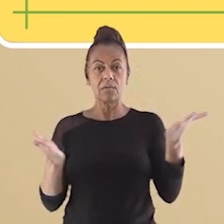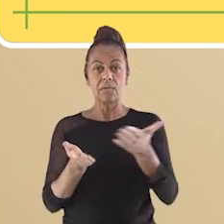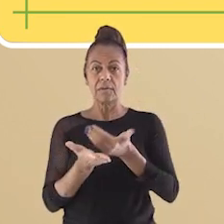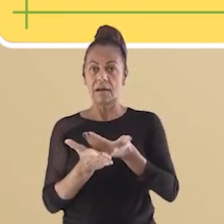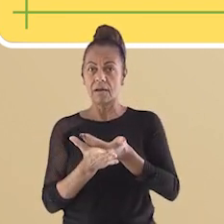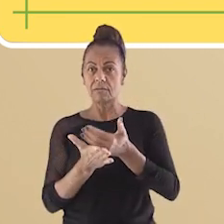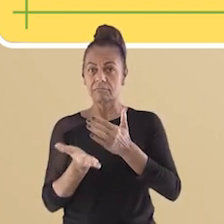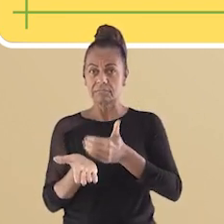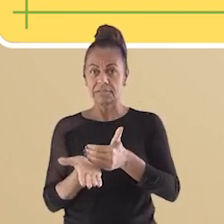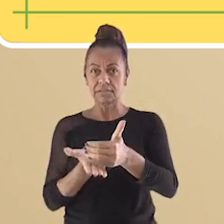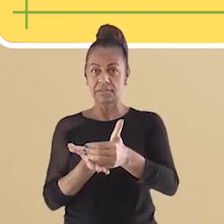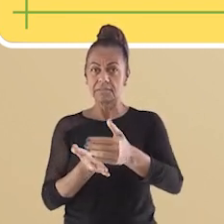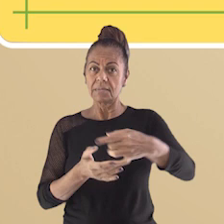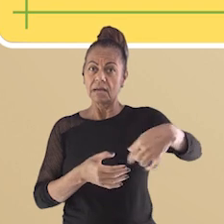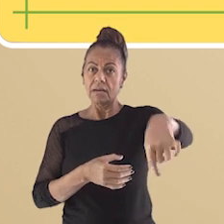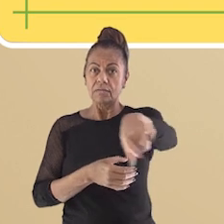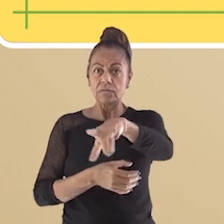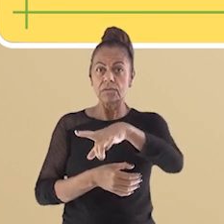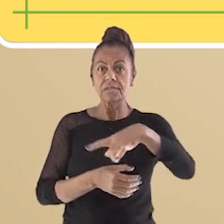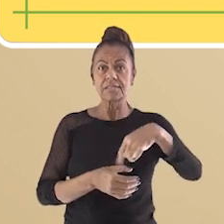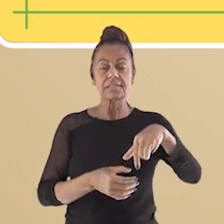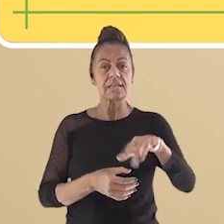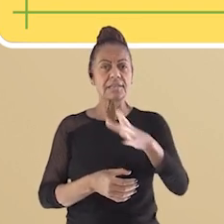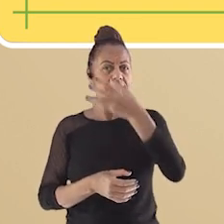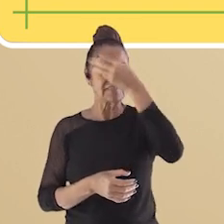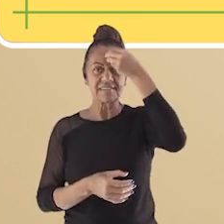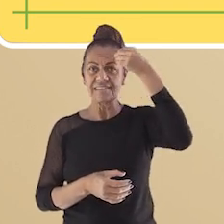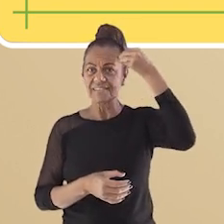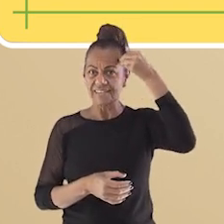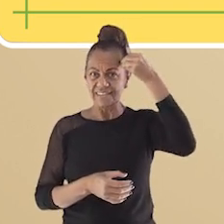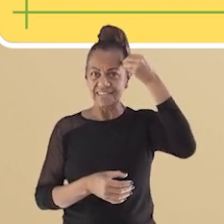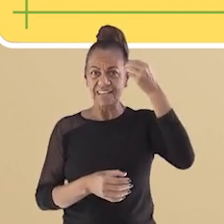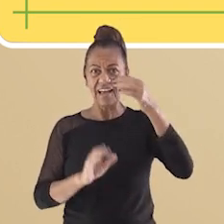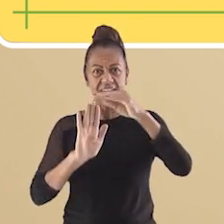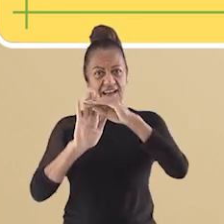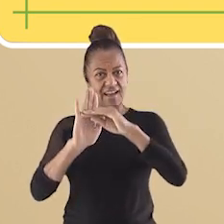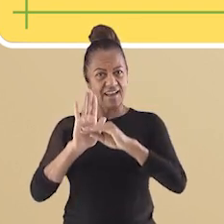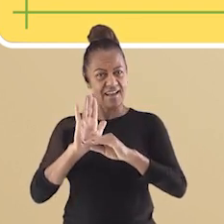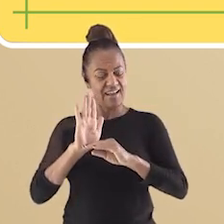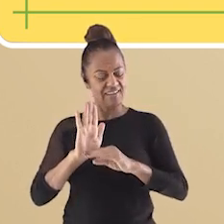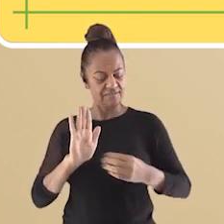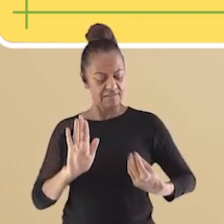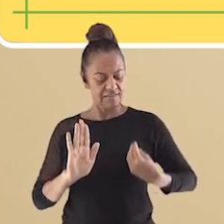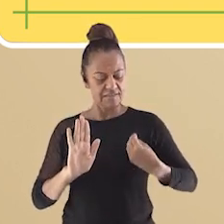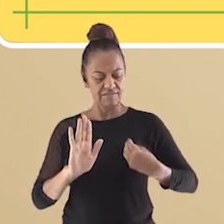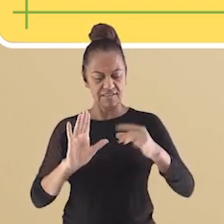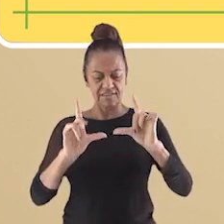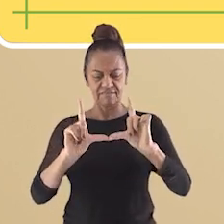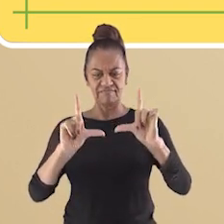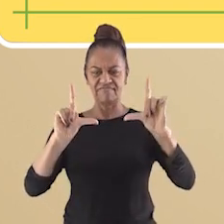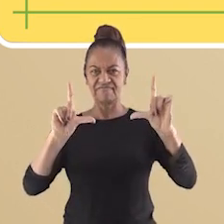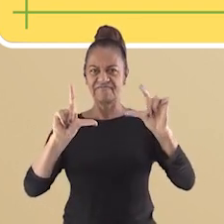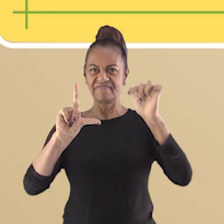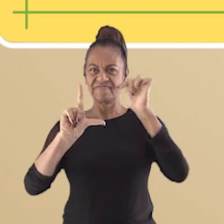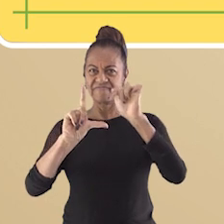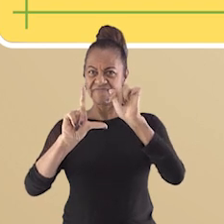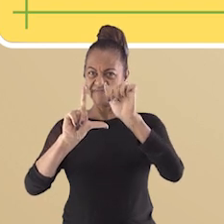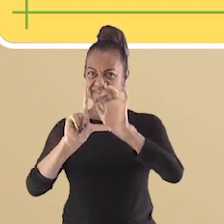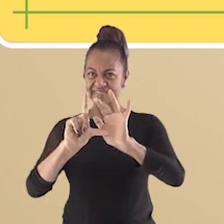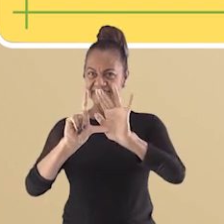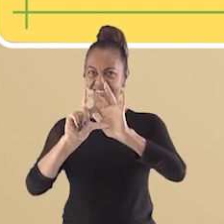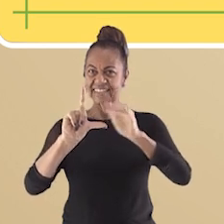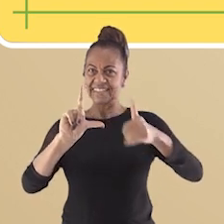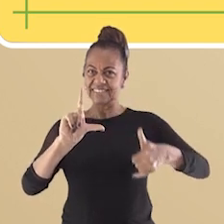Mas antes, não esqueça de garantir a sua presença no nosso encontro de hoje, através do QR Code que está aí na sua tela.